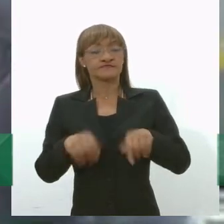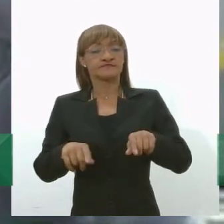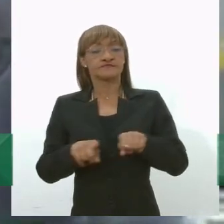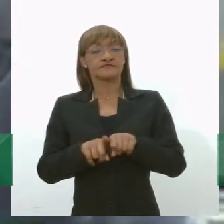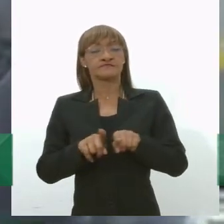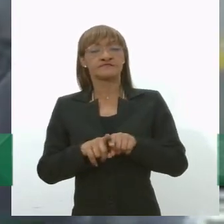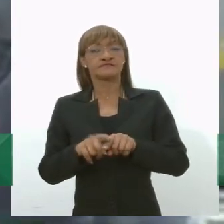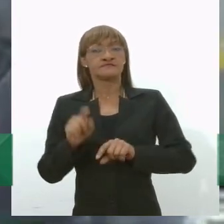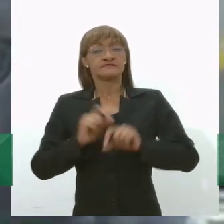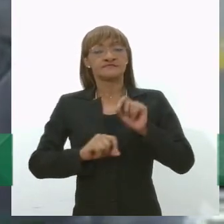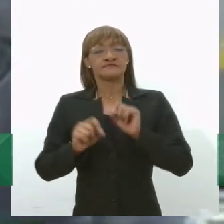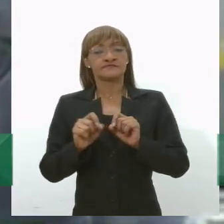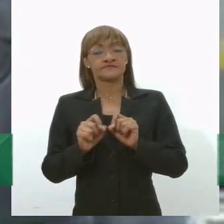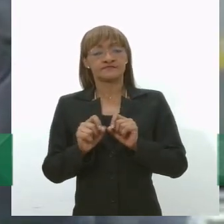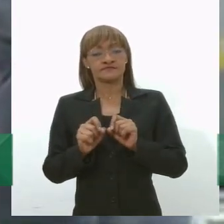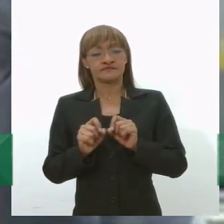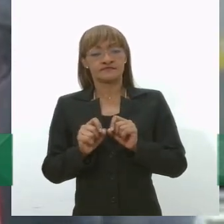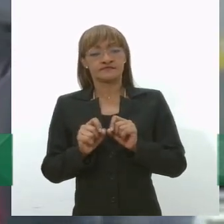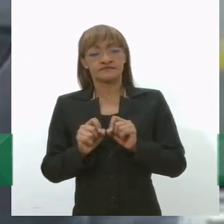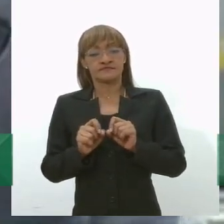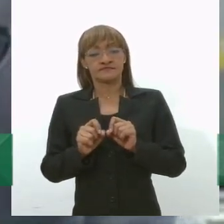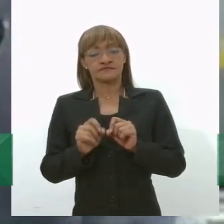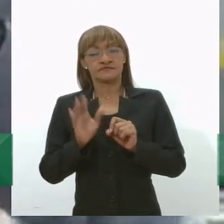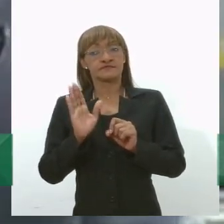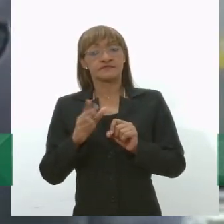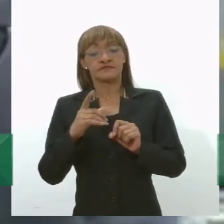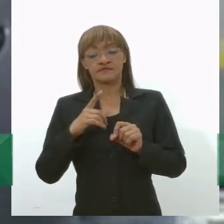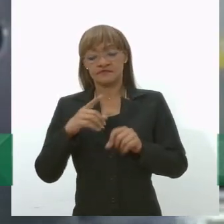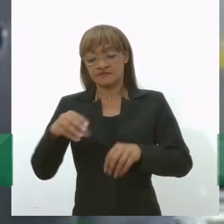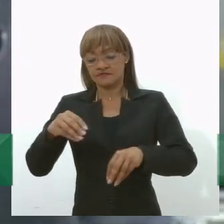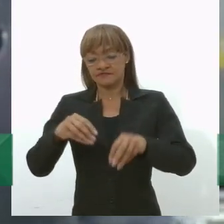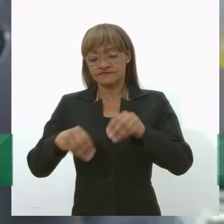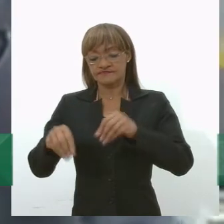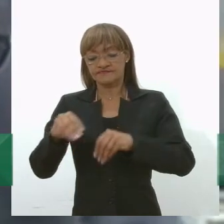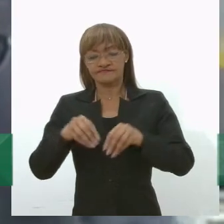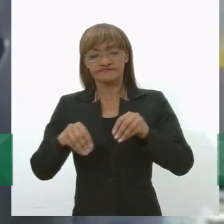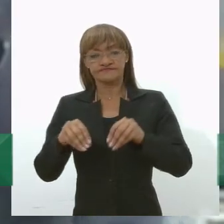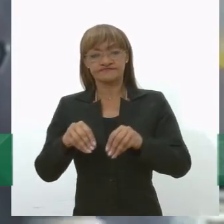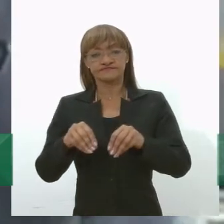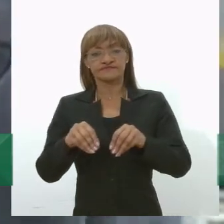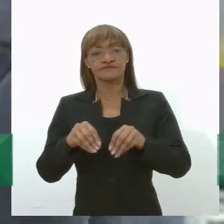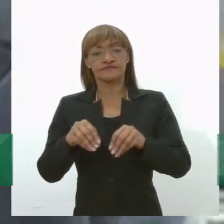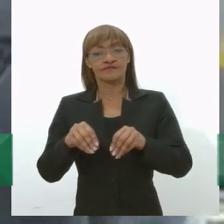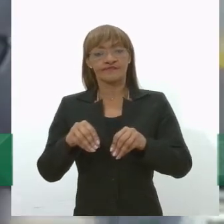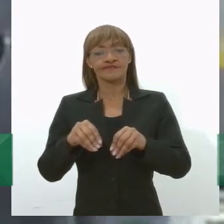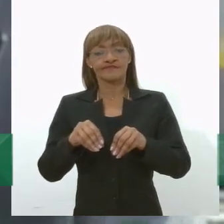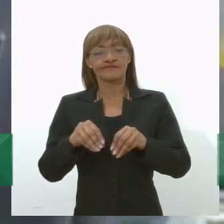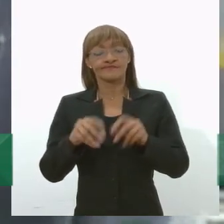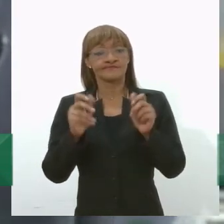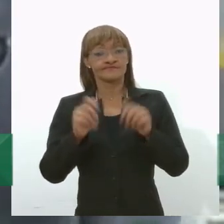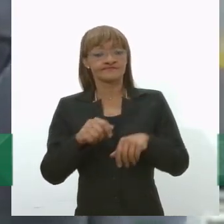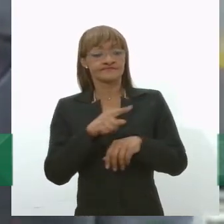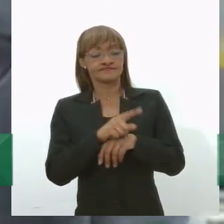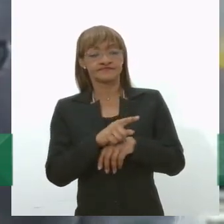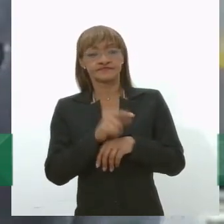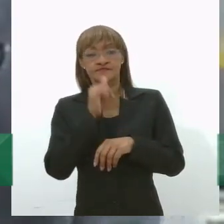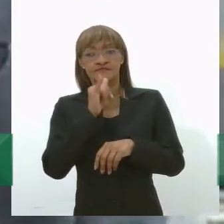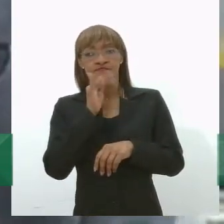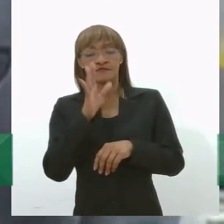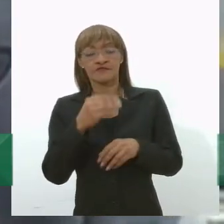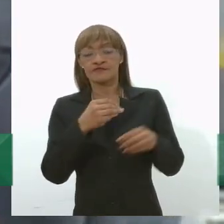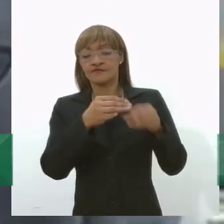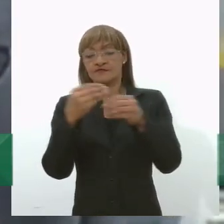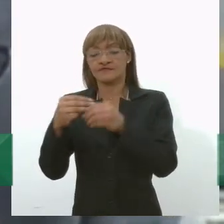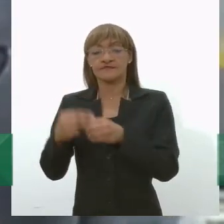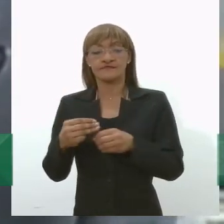você produzir biometano no aterro você poderia inclusive aprimorar por exemplo os municípios poderiam colocar